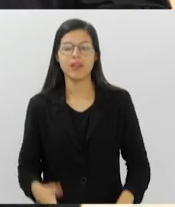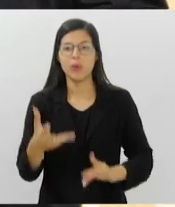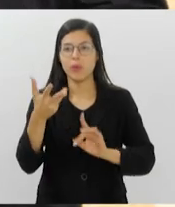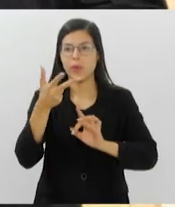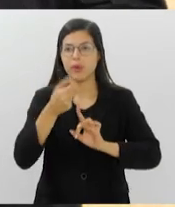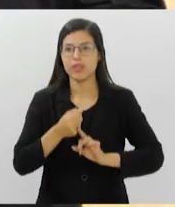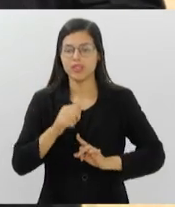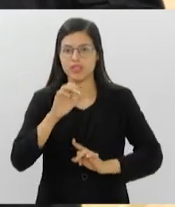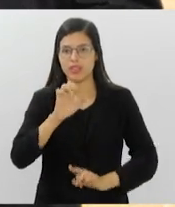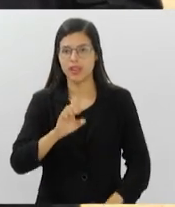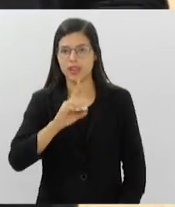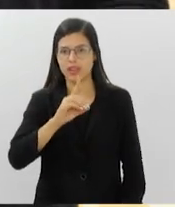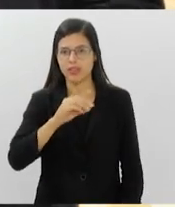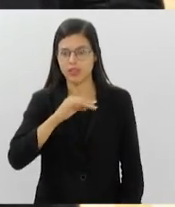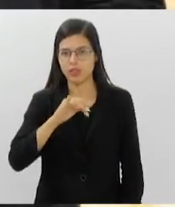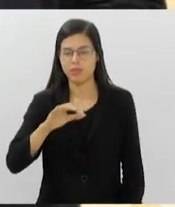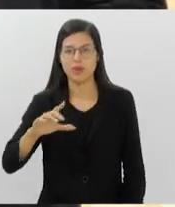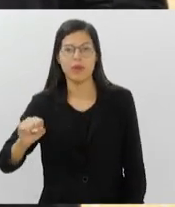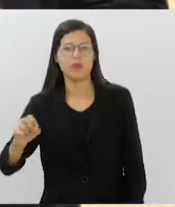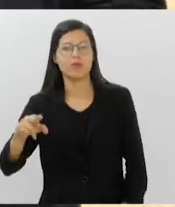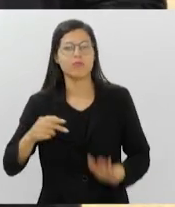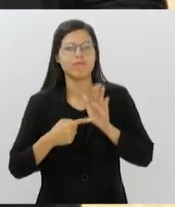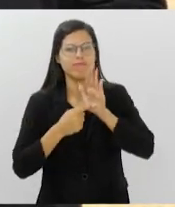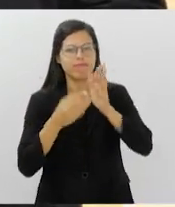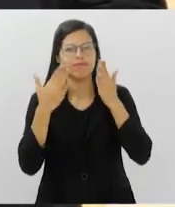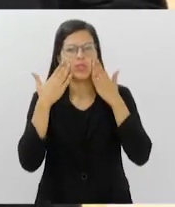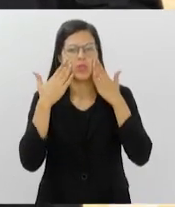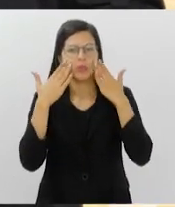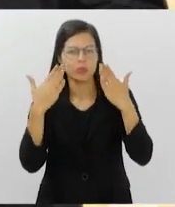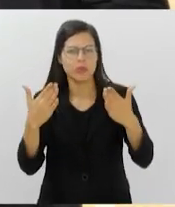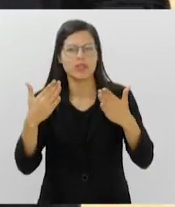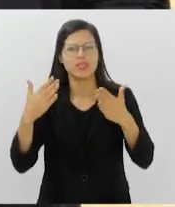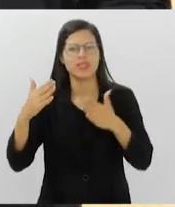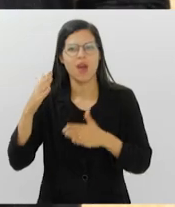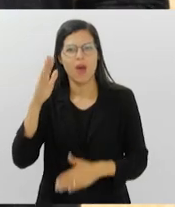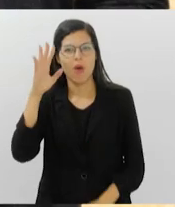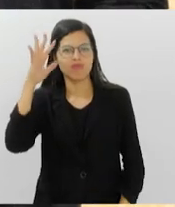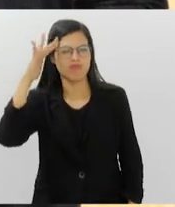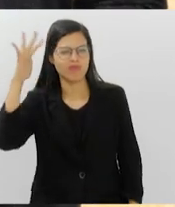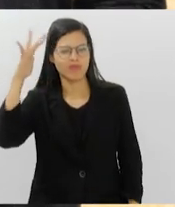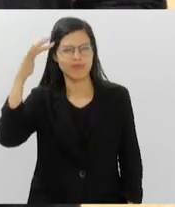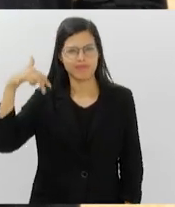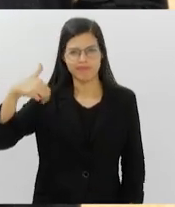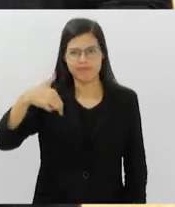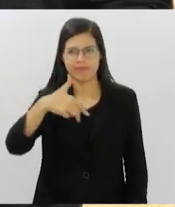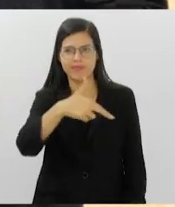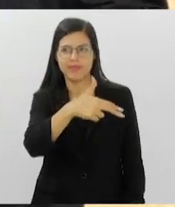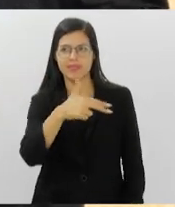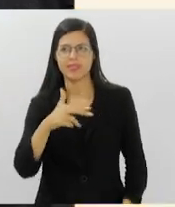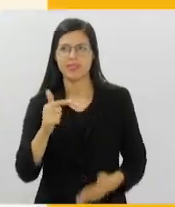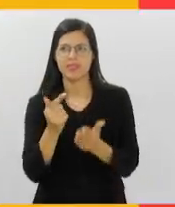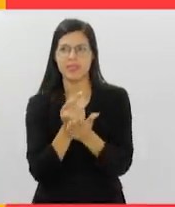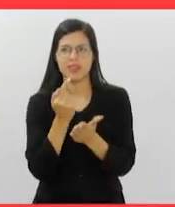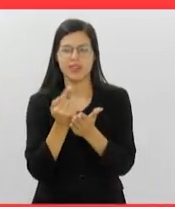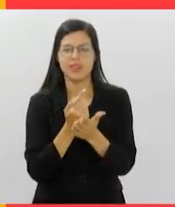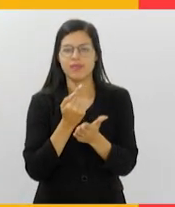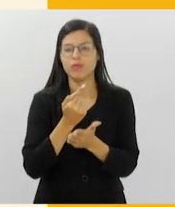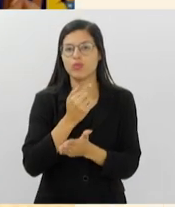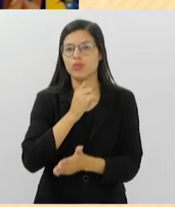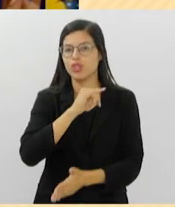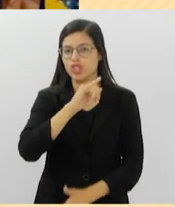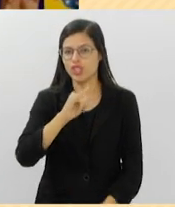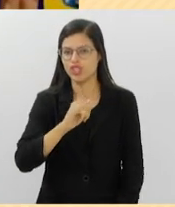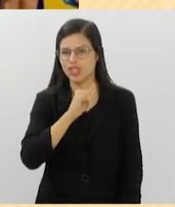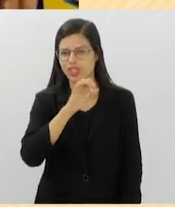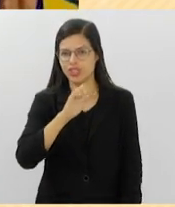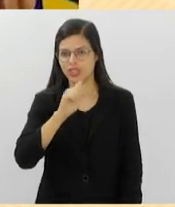Nunes apresenta a exposição Devaneios de um Caminhante Solitário, inspirada pelo livro de Jean Jacques Rousseau. A